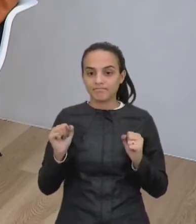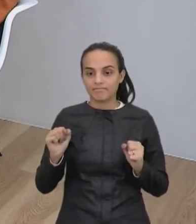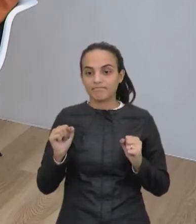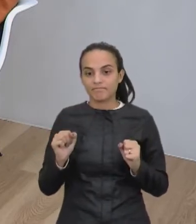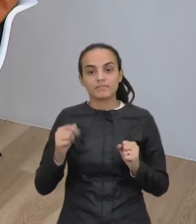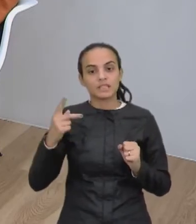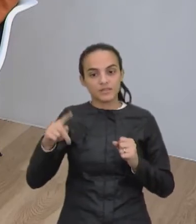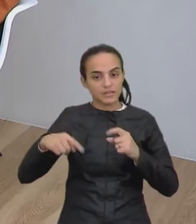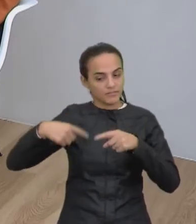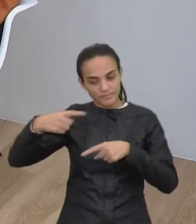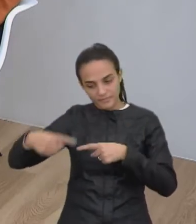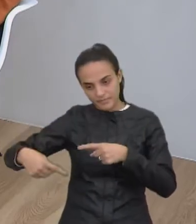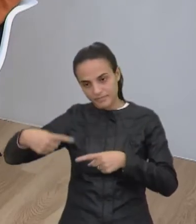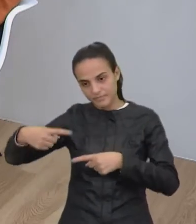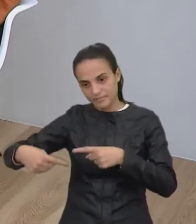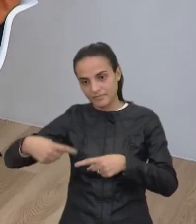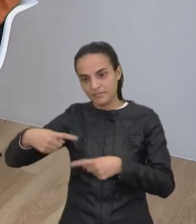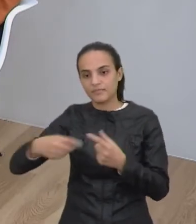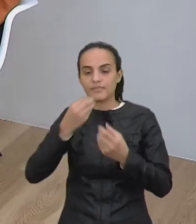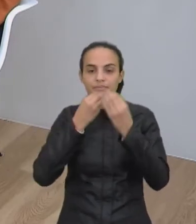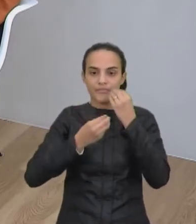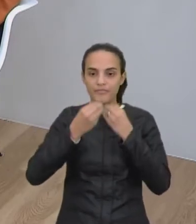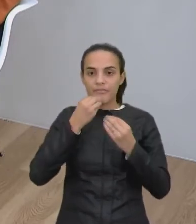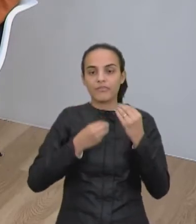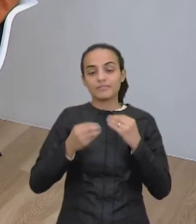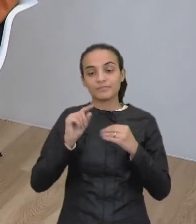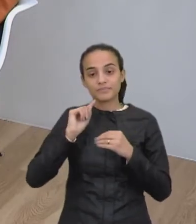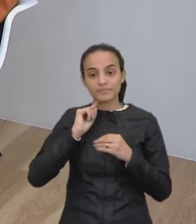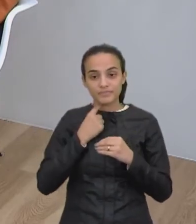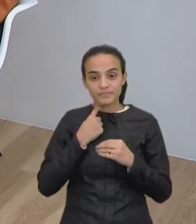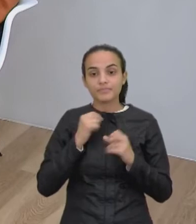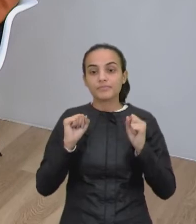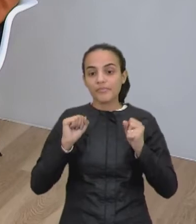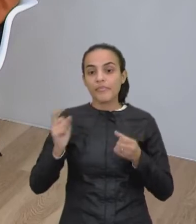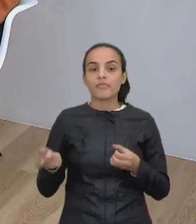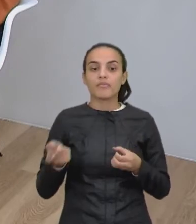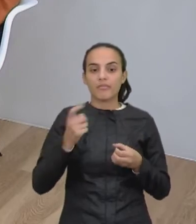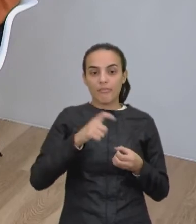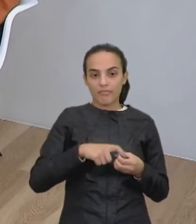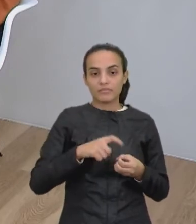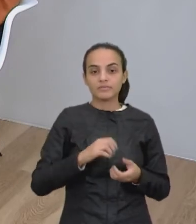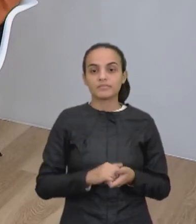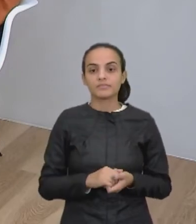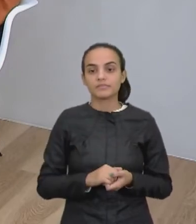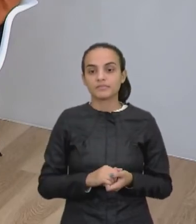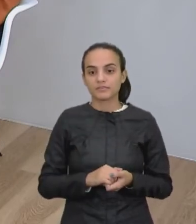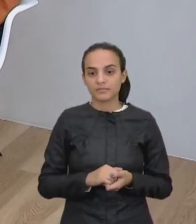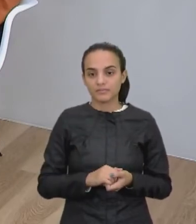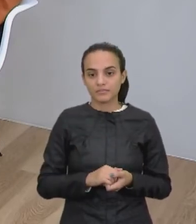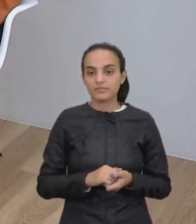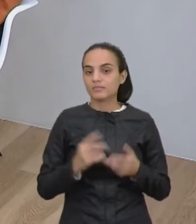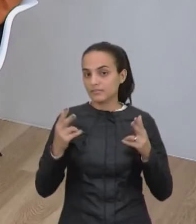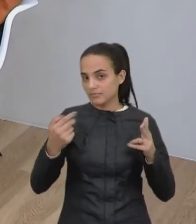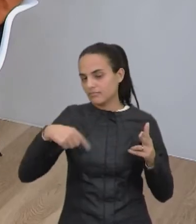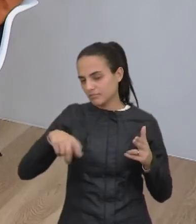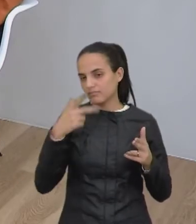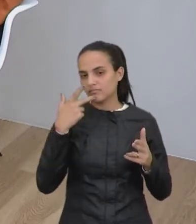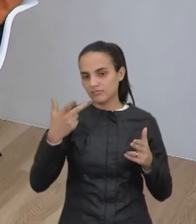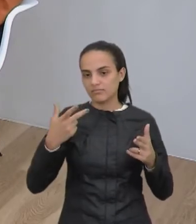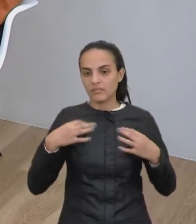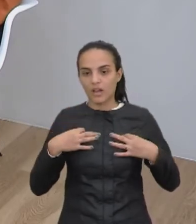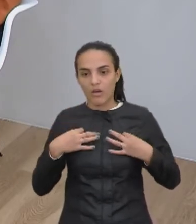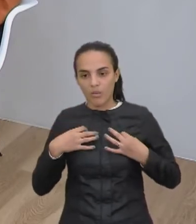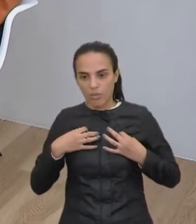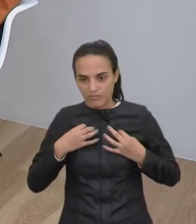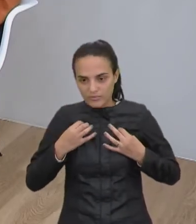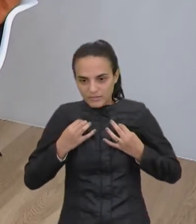ele fica girando na cadeia alimentar aquele contaminante e acaba voltando pra gente, né, começamos falando da roupa,